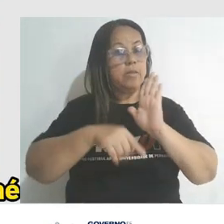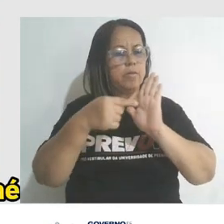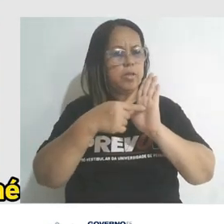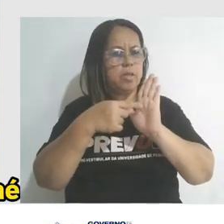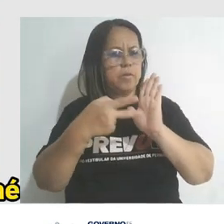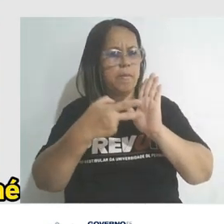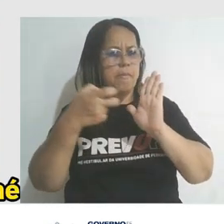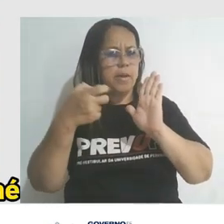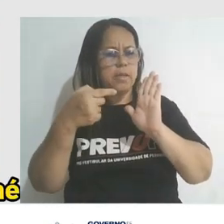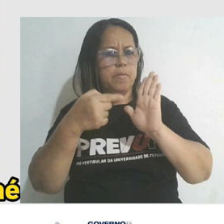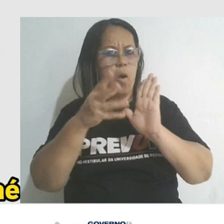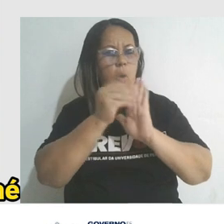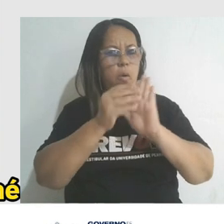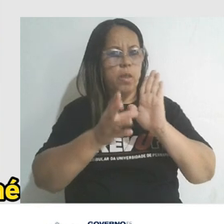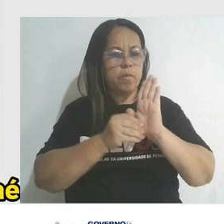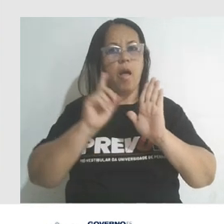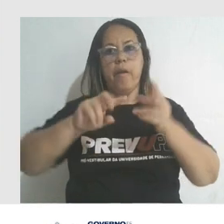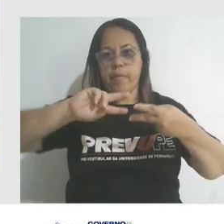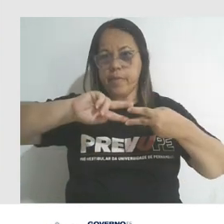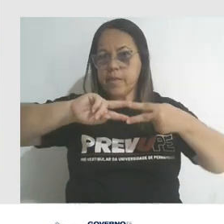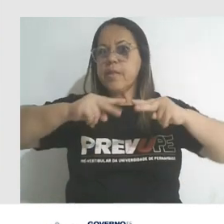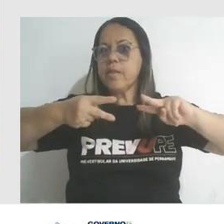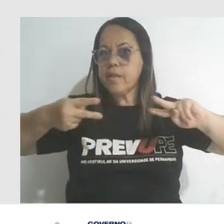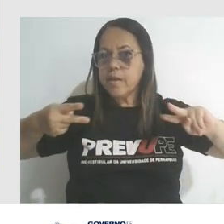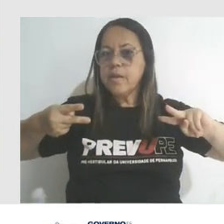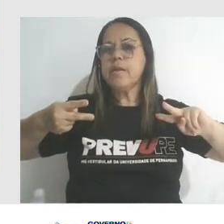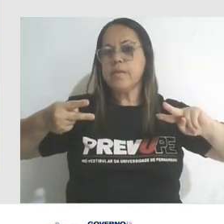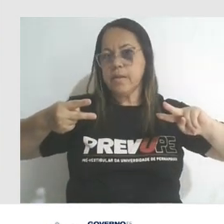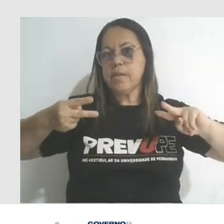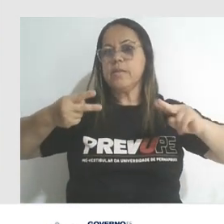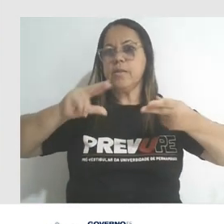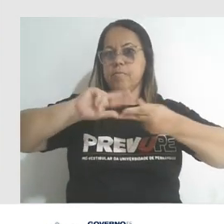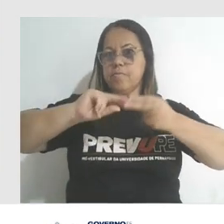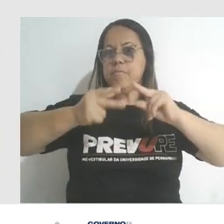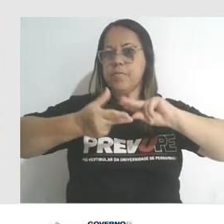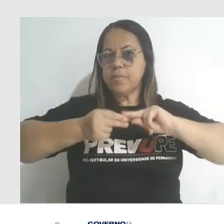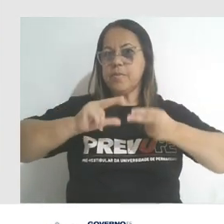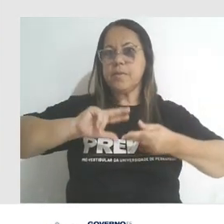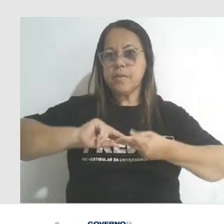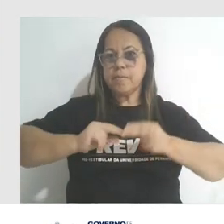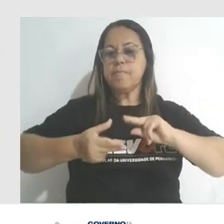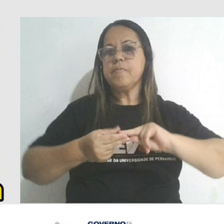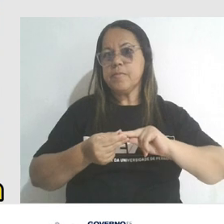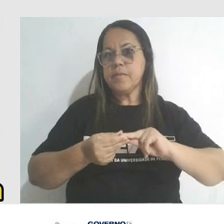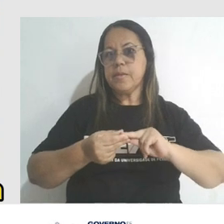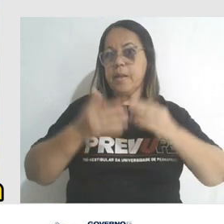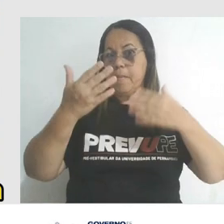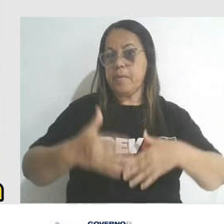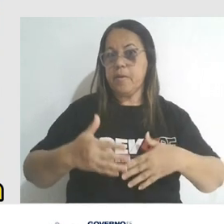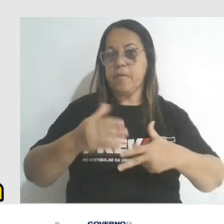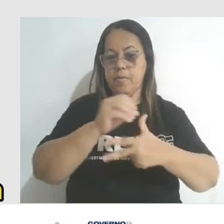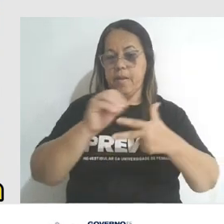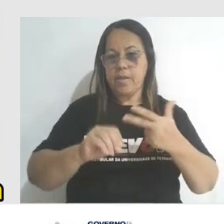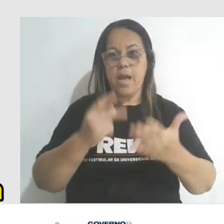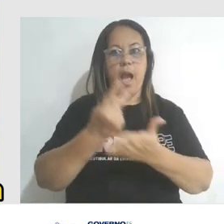nota que o conteúdo da questão é o DNA, né? São os ácidos nucleicos, né? Um assunto que cai muito, né? Nas questões do Enem. E a